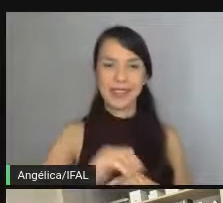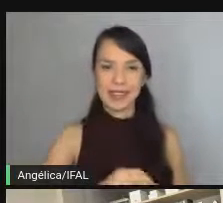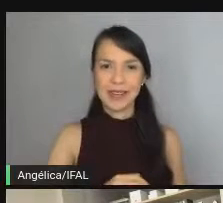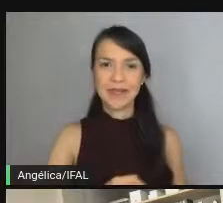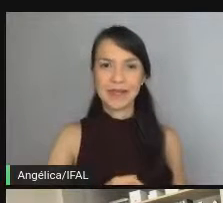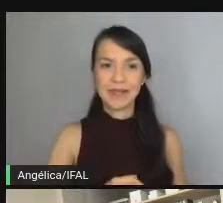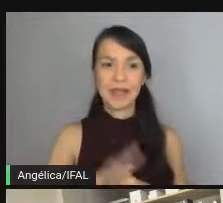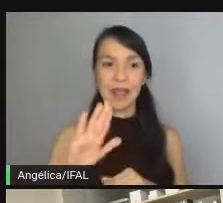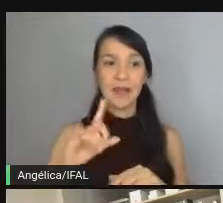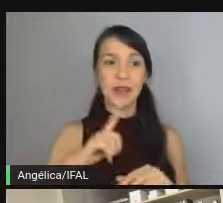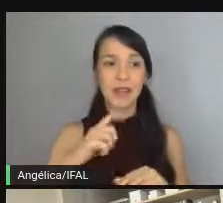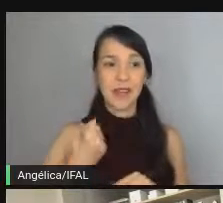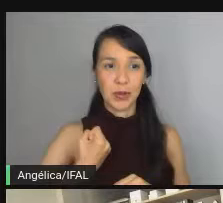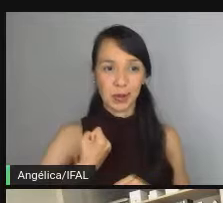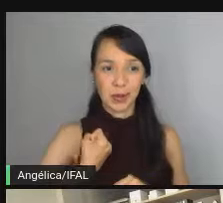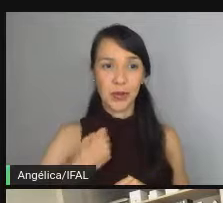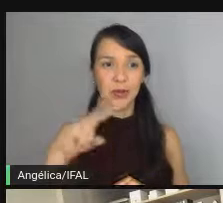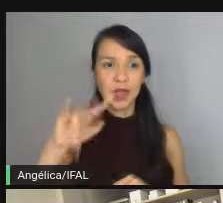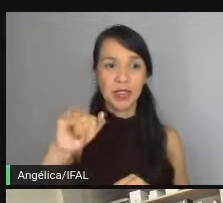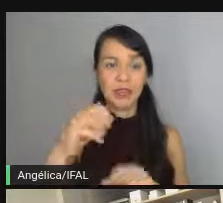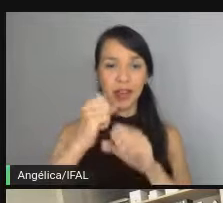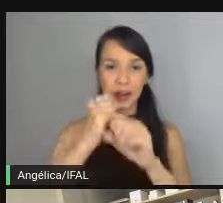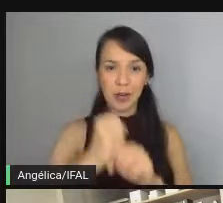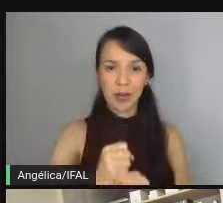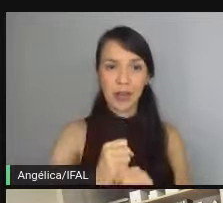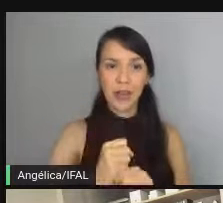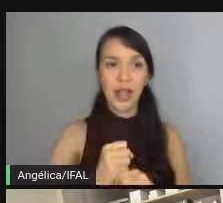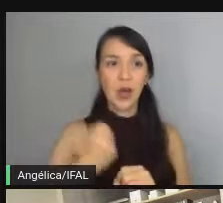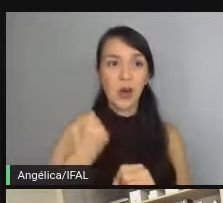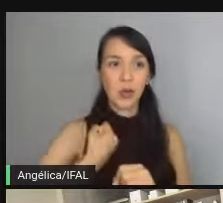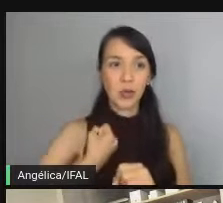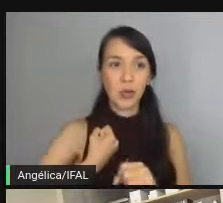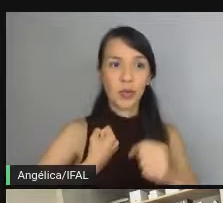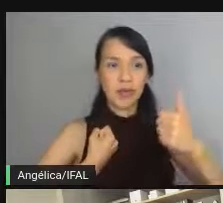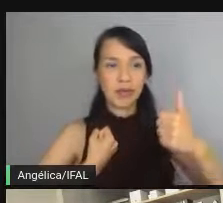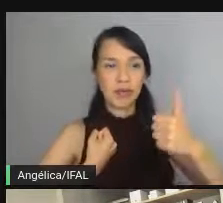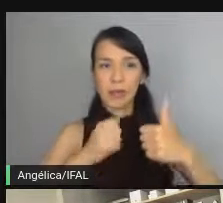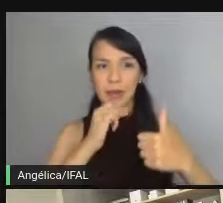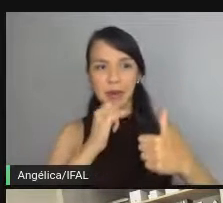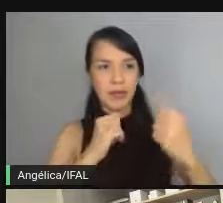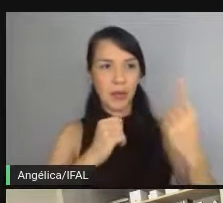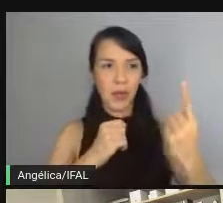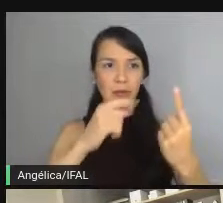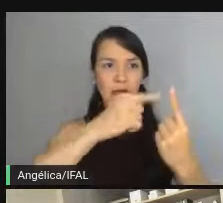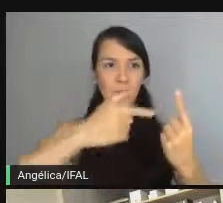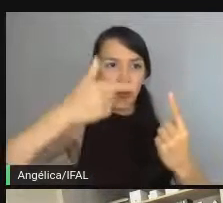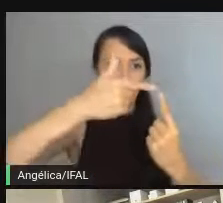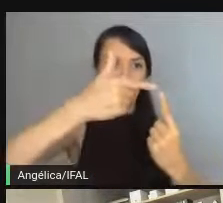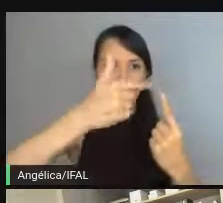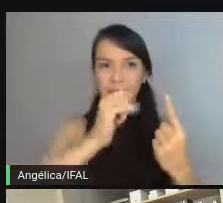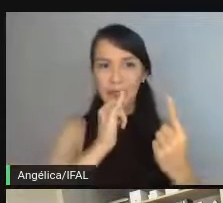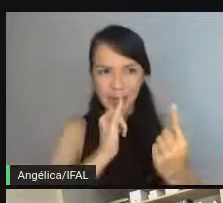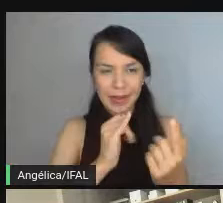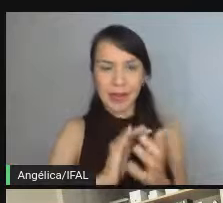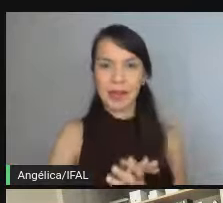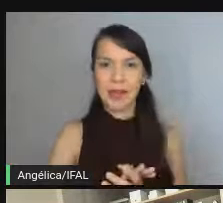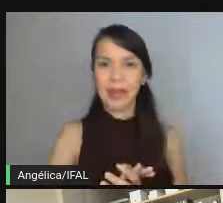É, mas vai ter um número e a gente vai calcular o número elevado a outro número. cria um endpoint para calcular